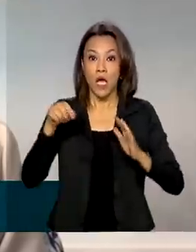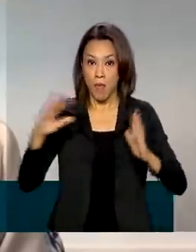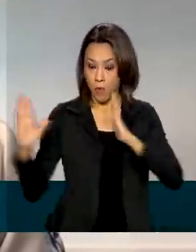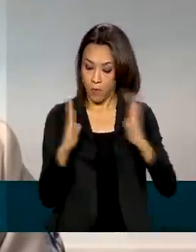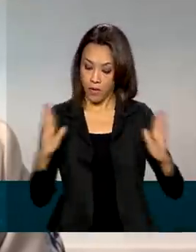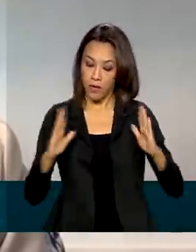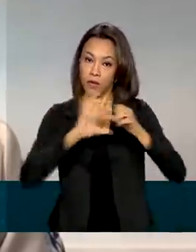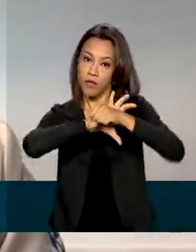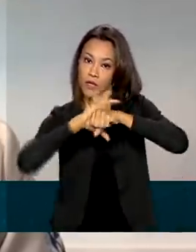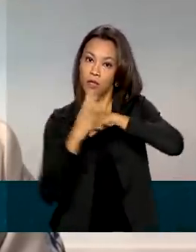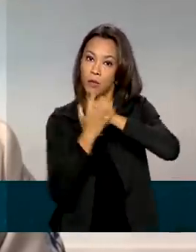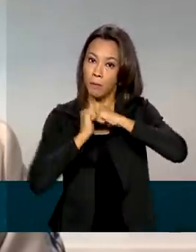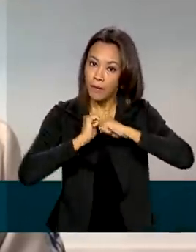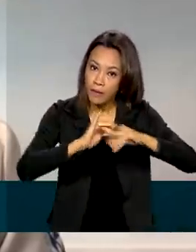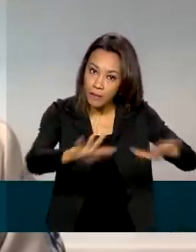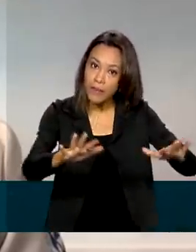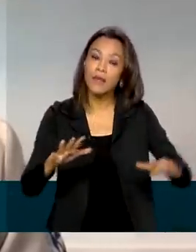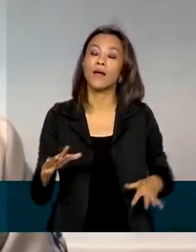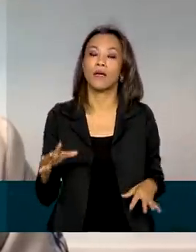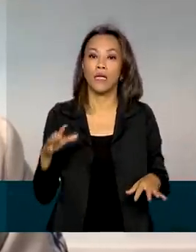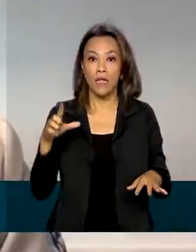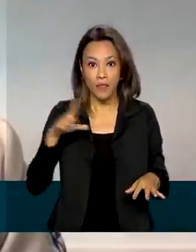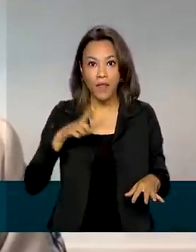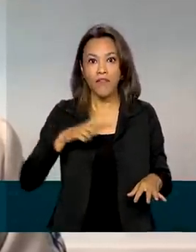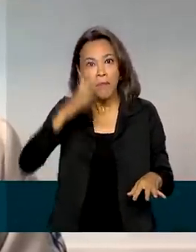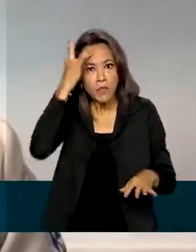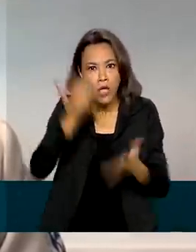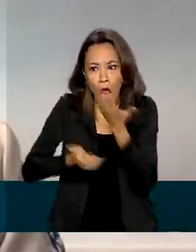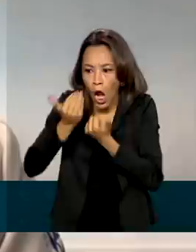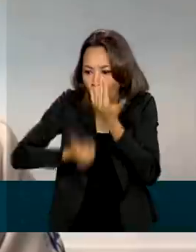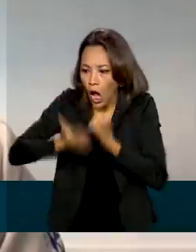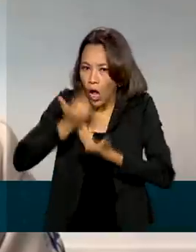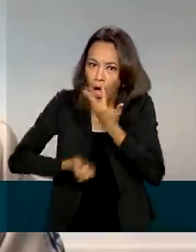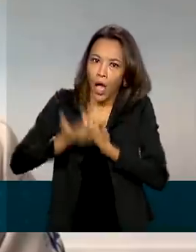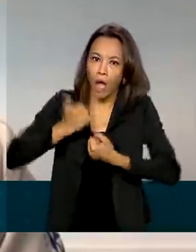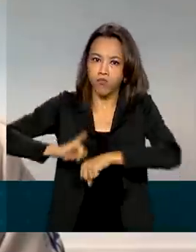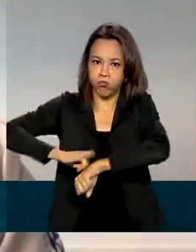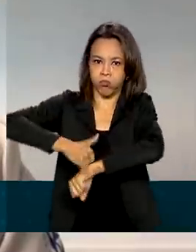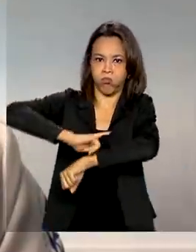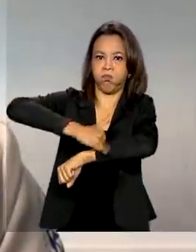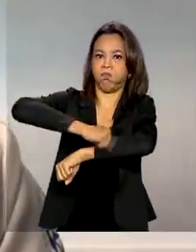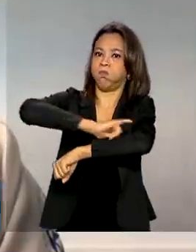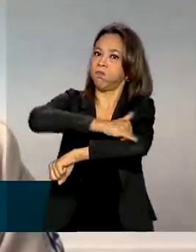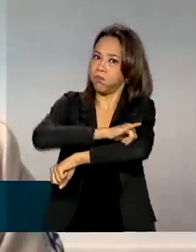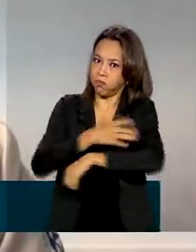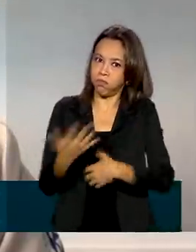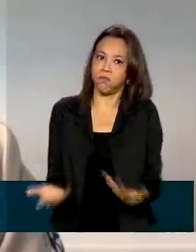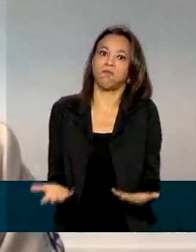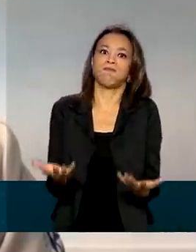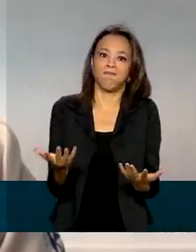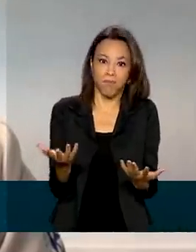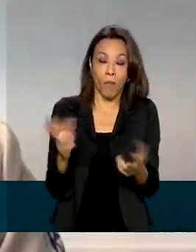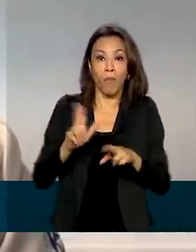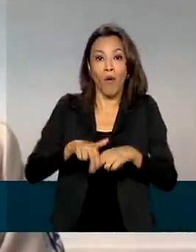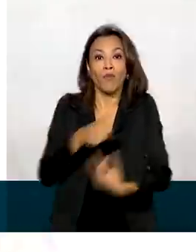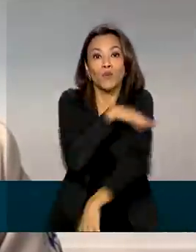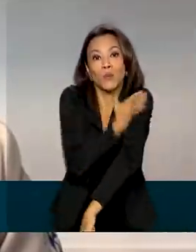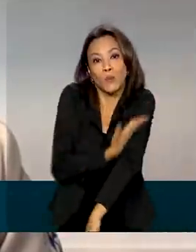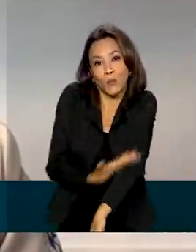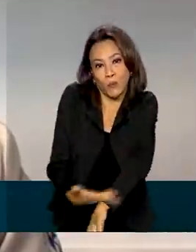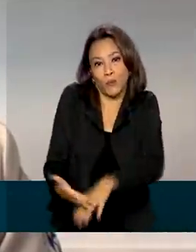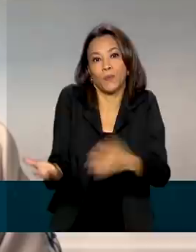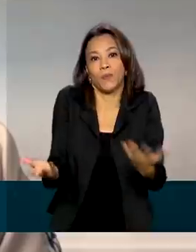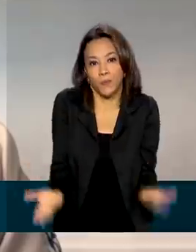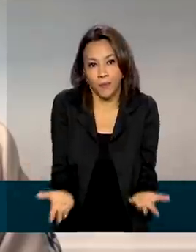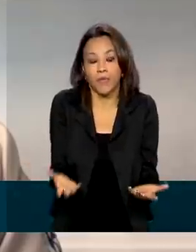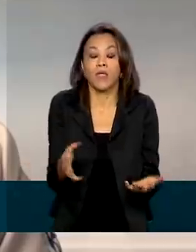há um ganho de peso nas pessoas em decorrência, provavelmente, de modificação dos hábitos de vida. Então